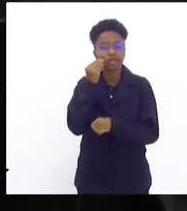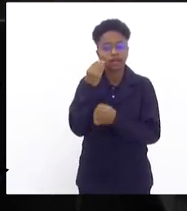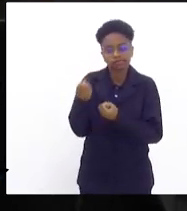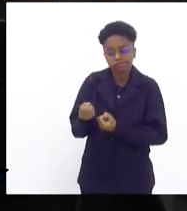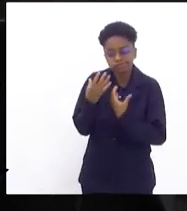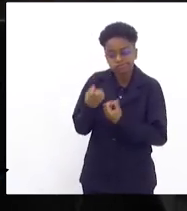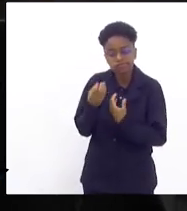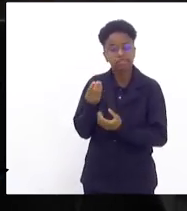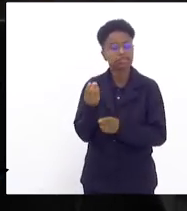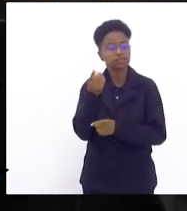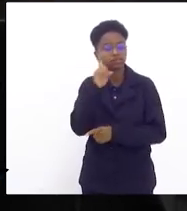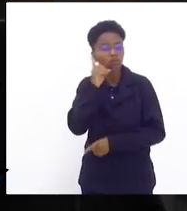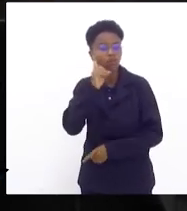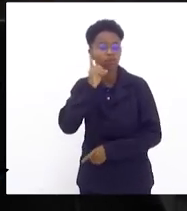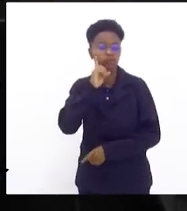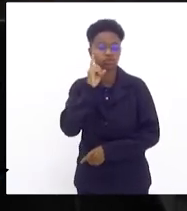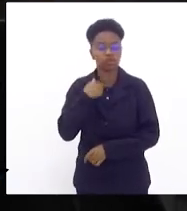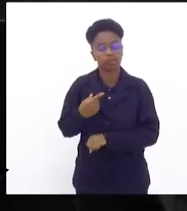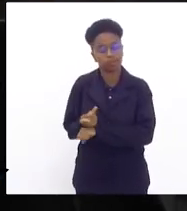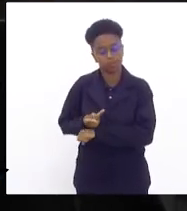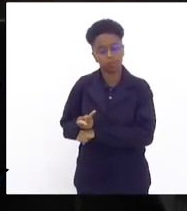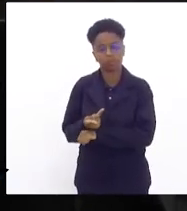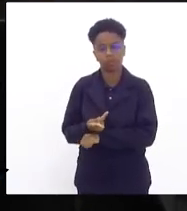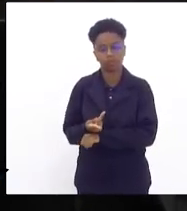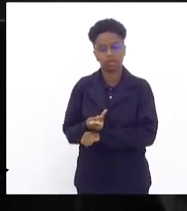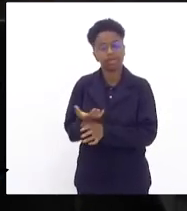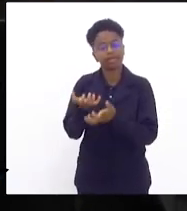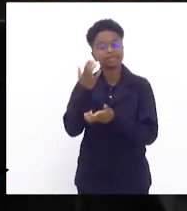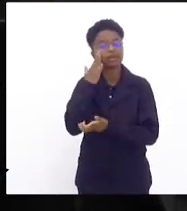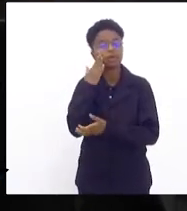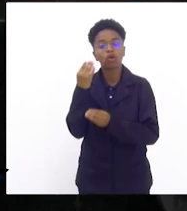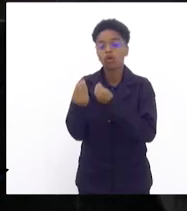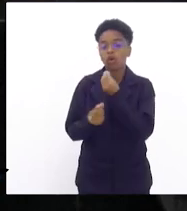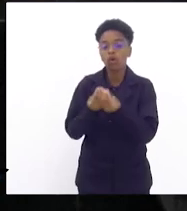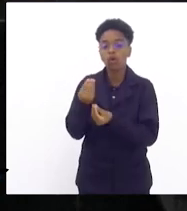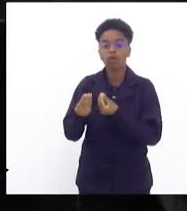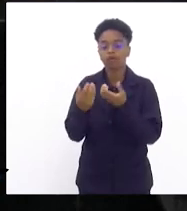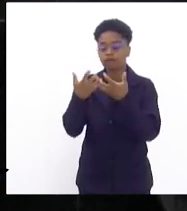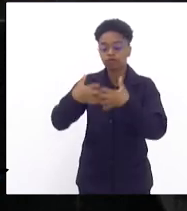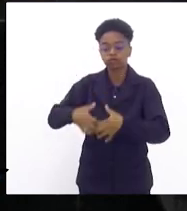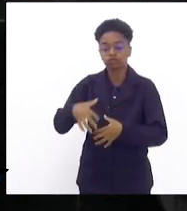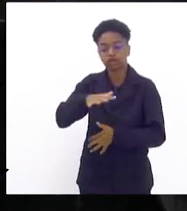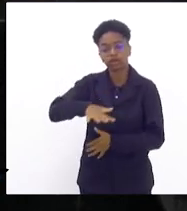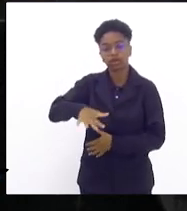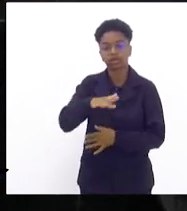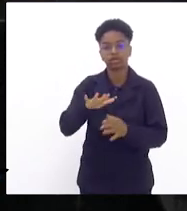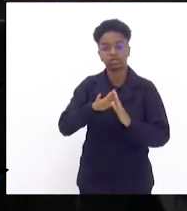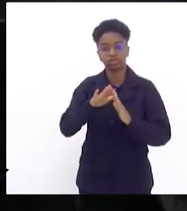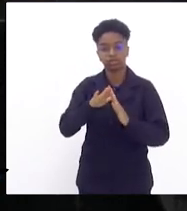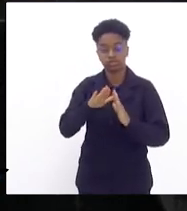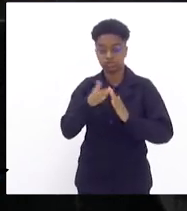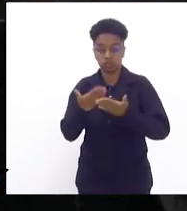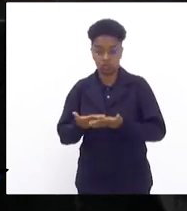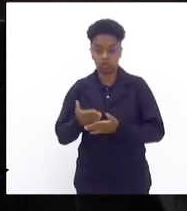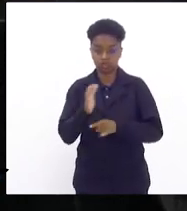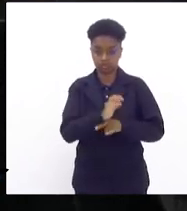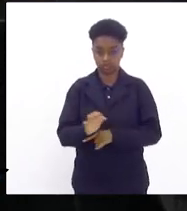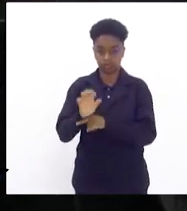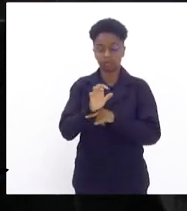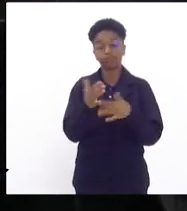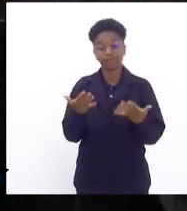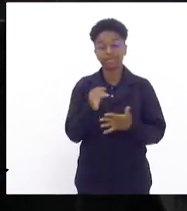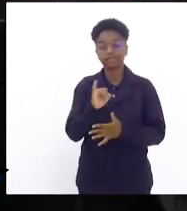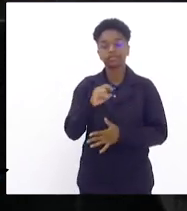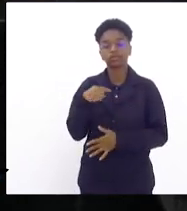todos os dias de como está a nossa rede estadual. E quando a gente faz uma